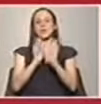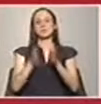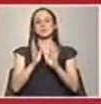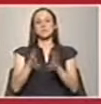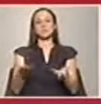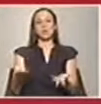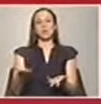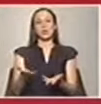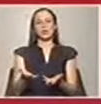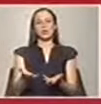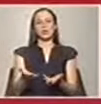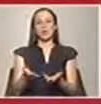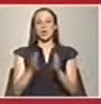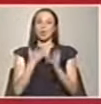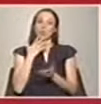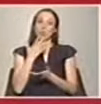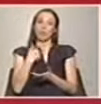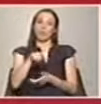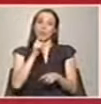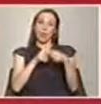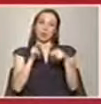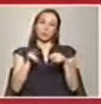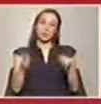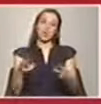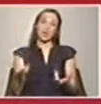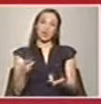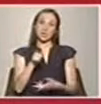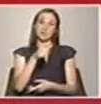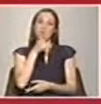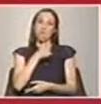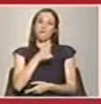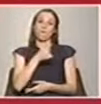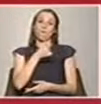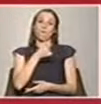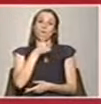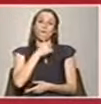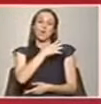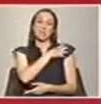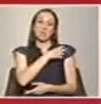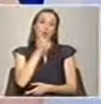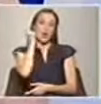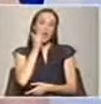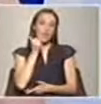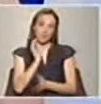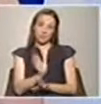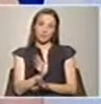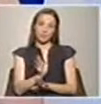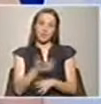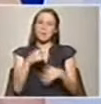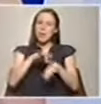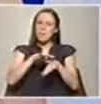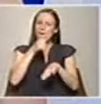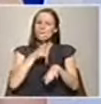de cuidados hospitalares e são queimaduras graves, não é? A reação é apenas cutânea, é apenas a pele